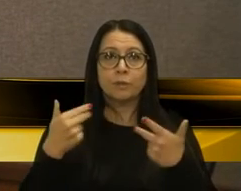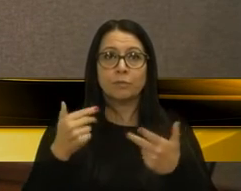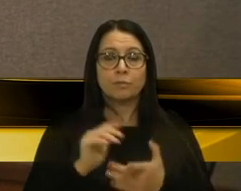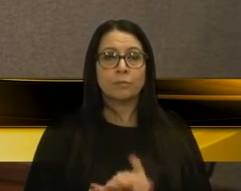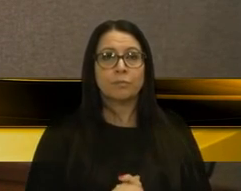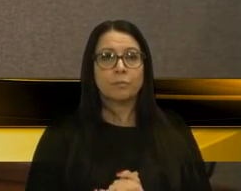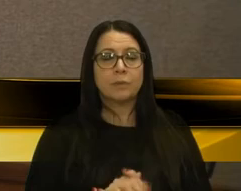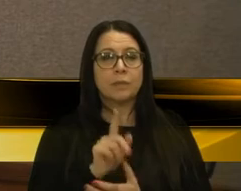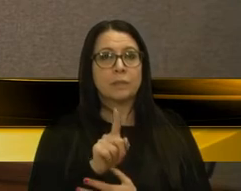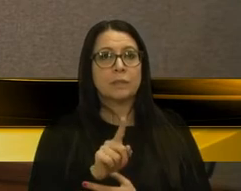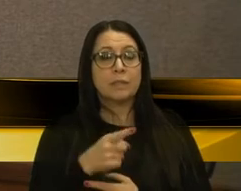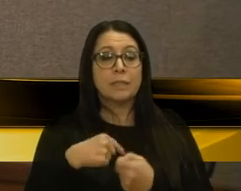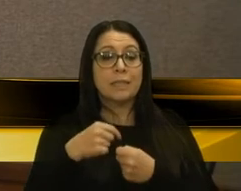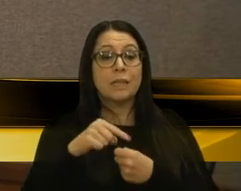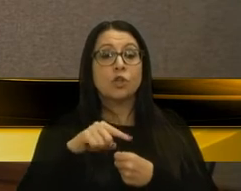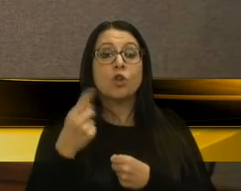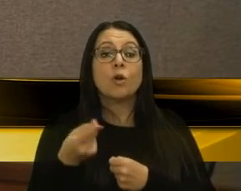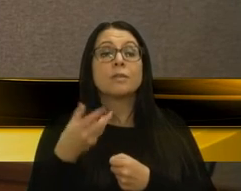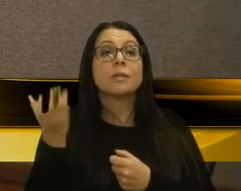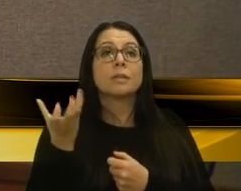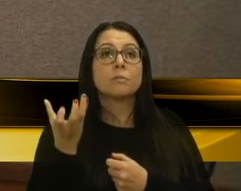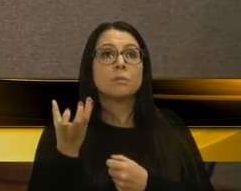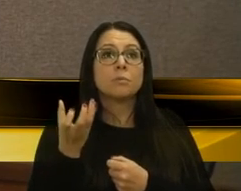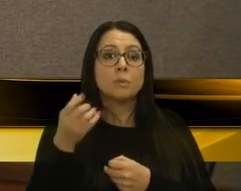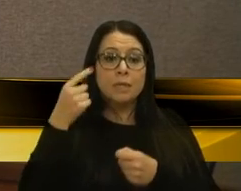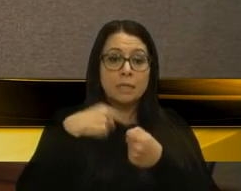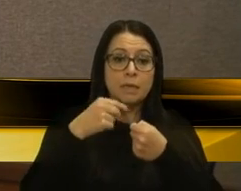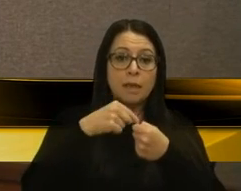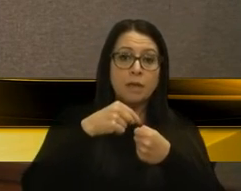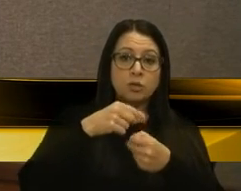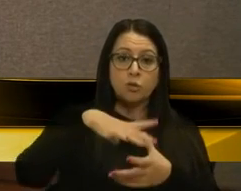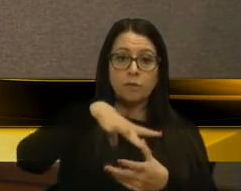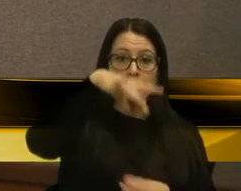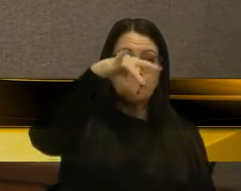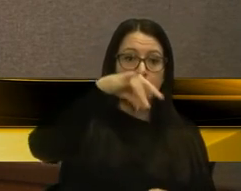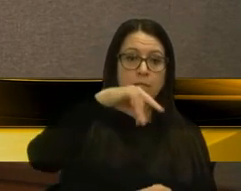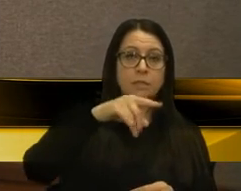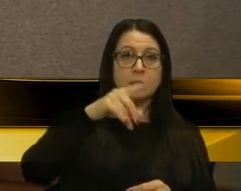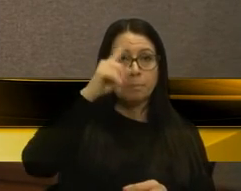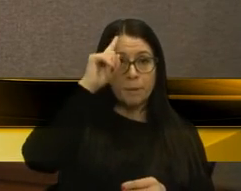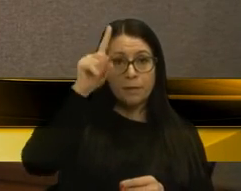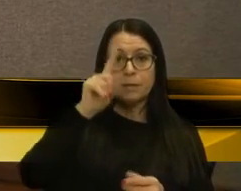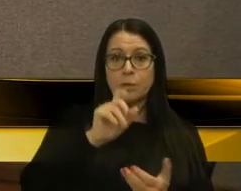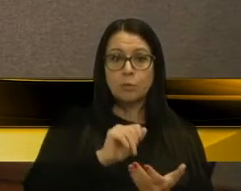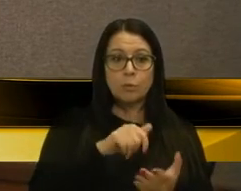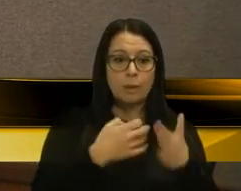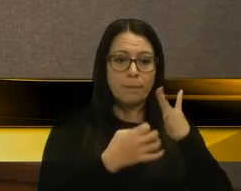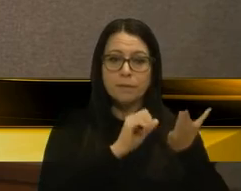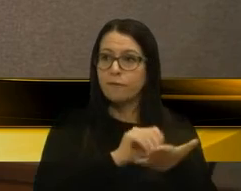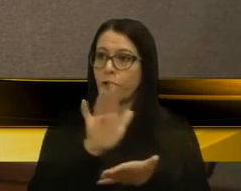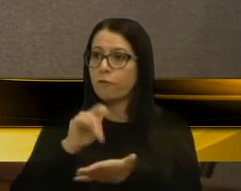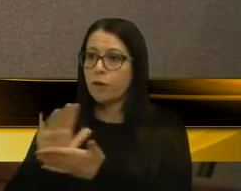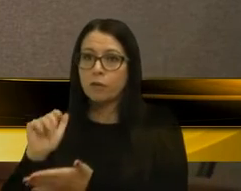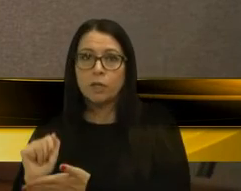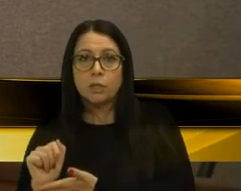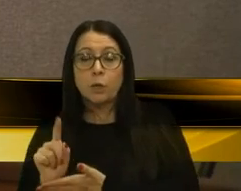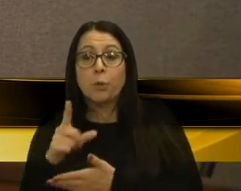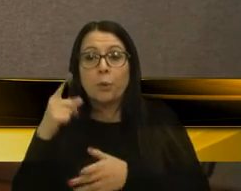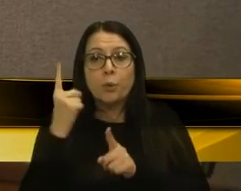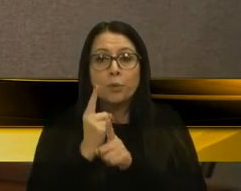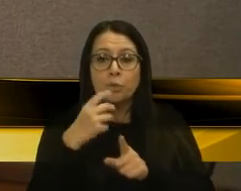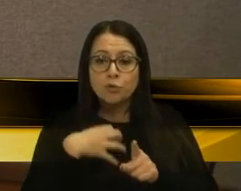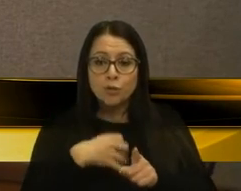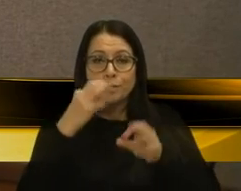queremos? A cidade fantasma do desemprego, mandando empresas embora, ou encontrar uma forma legal de poder dar as